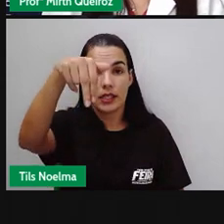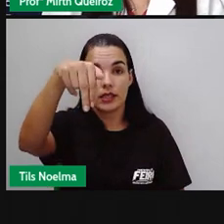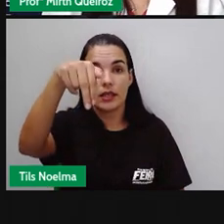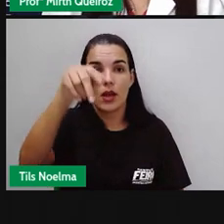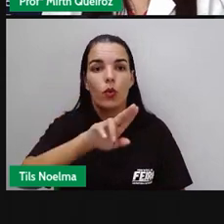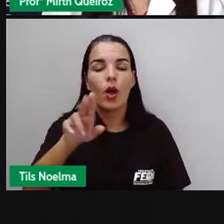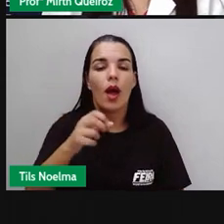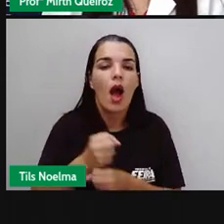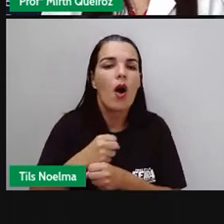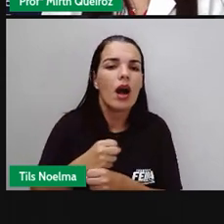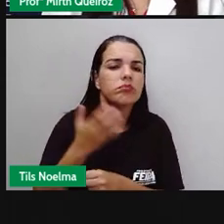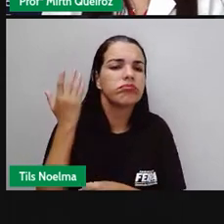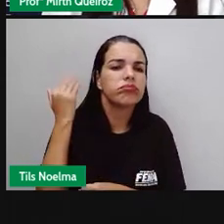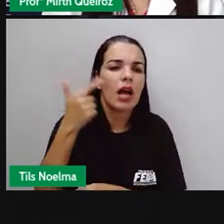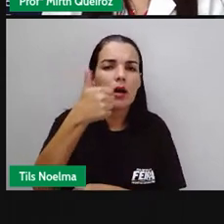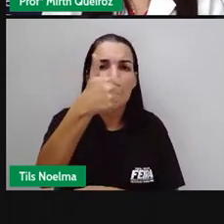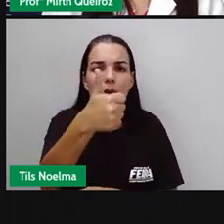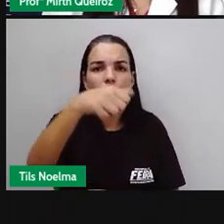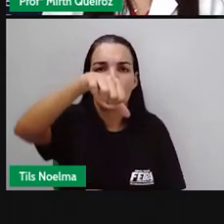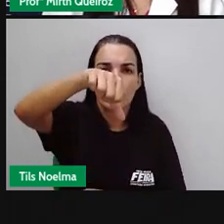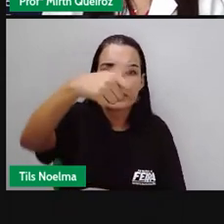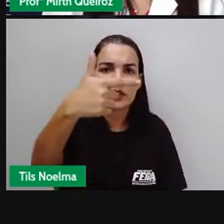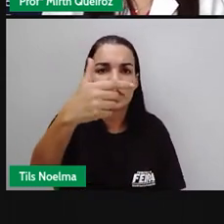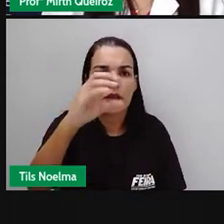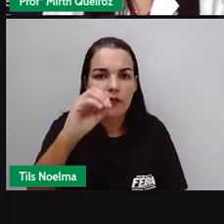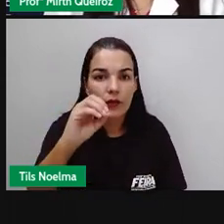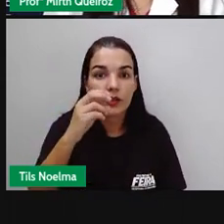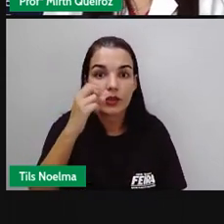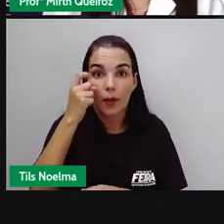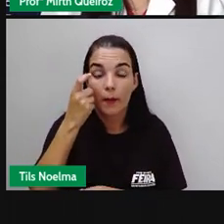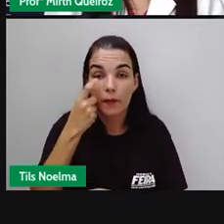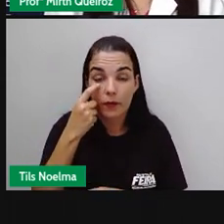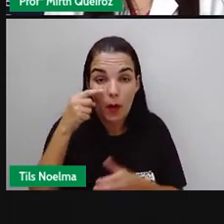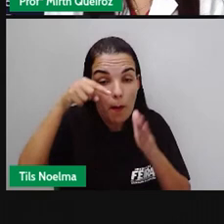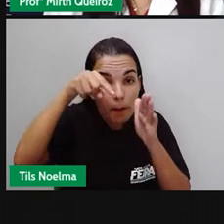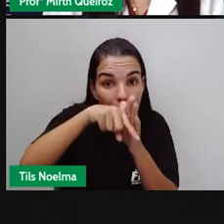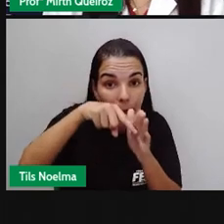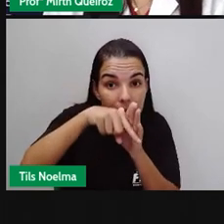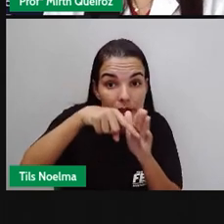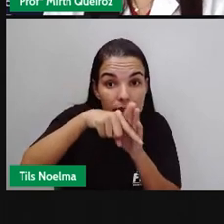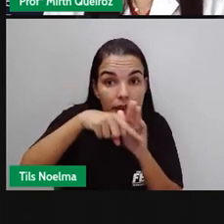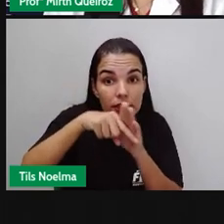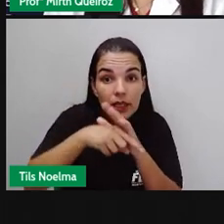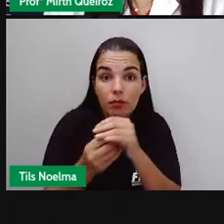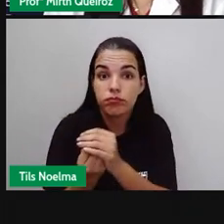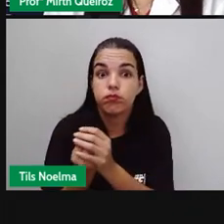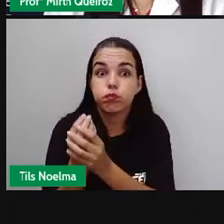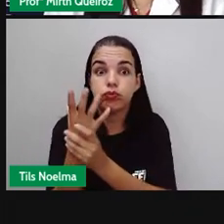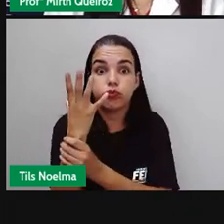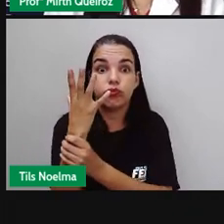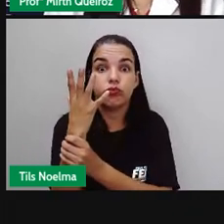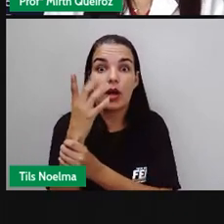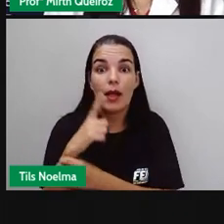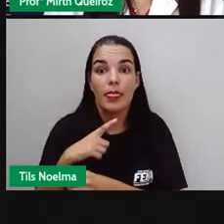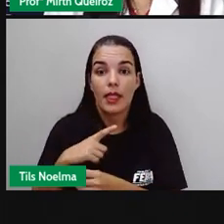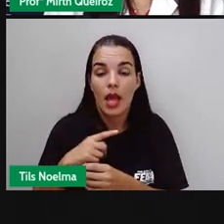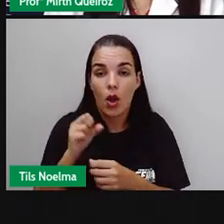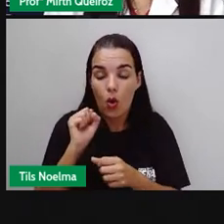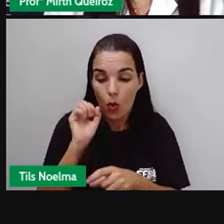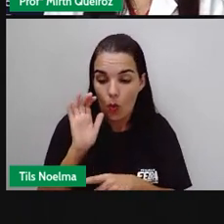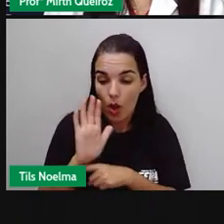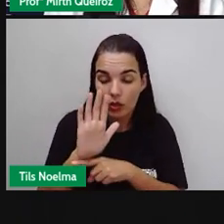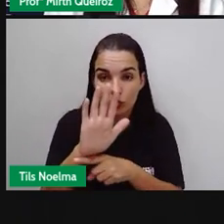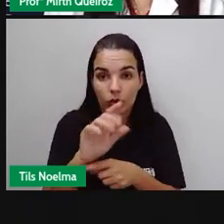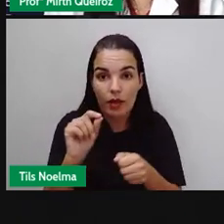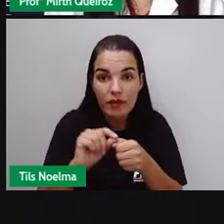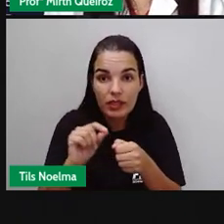uma substância, né? Descoberta, né? No caso, o Penicillium, que foi utilizada para a produção